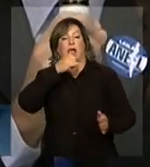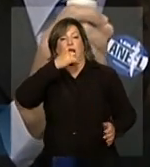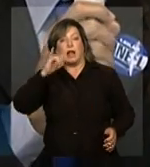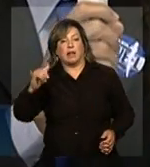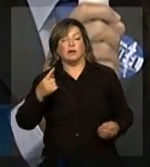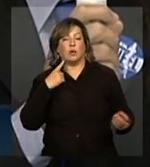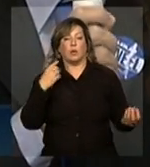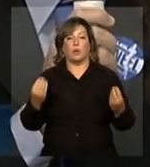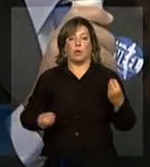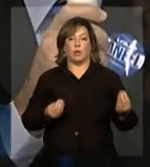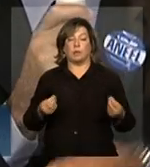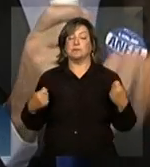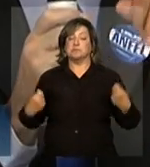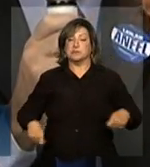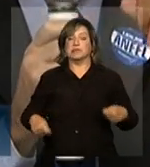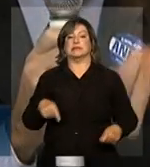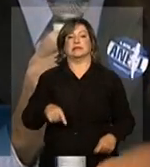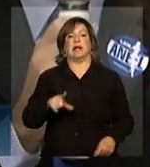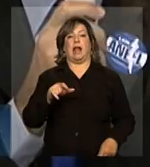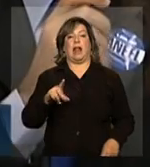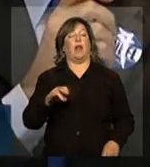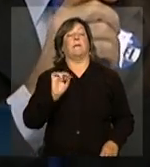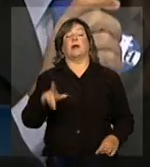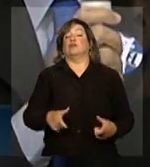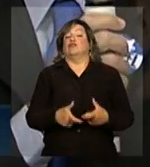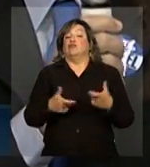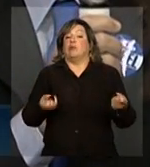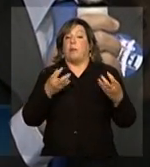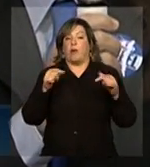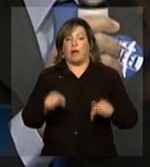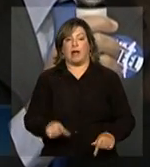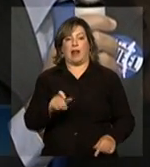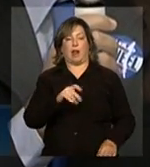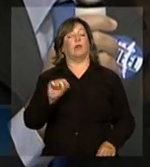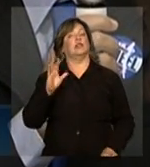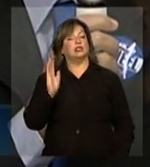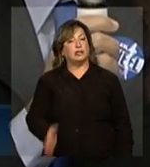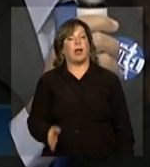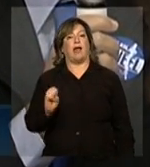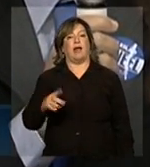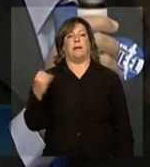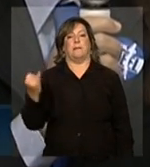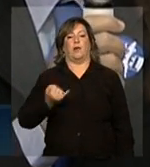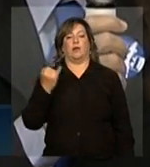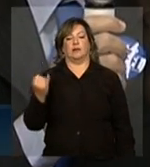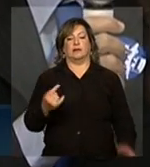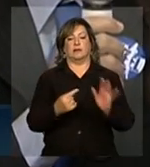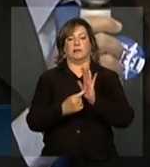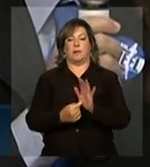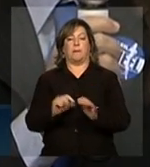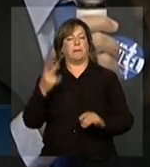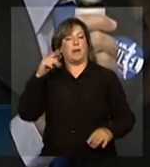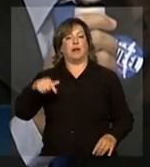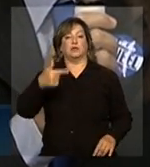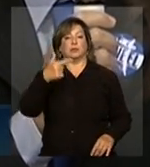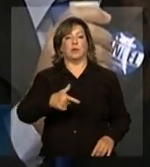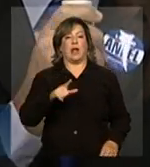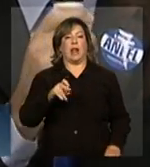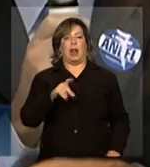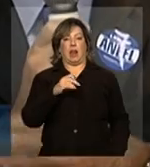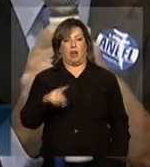necessidade desse leilão. Mas o sucesso desse leilão aqui já é importante a sinalização para o segundo leilão.